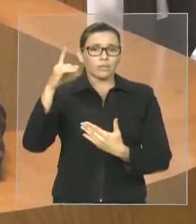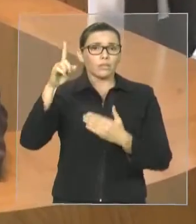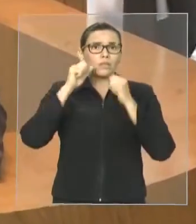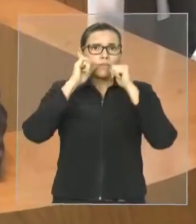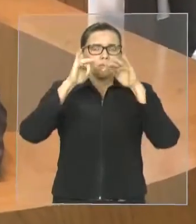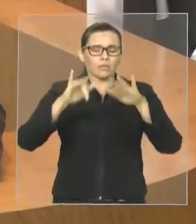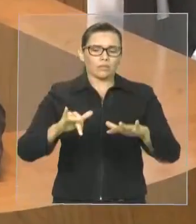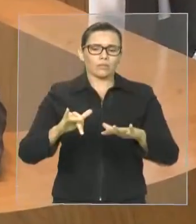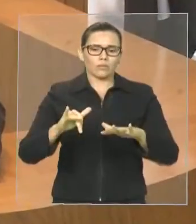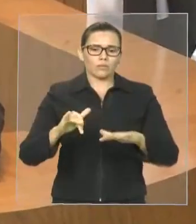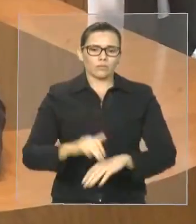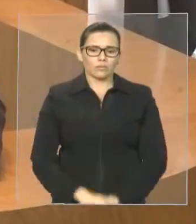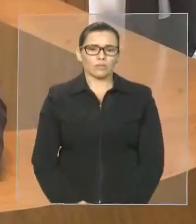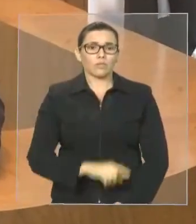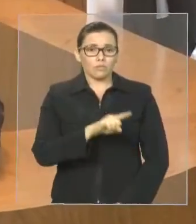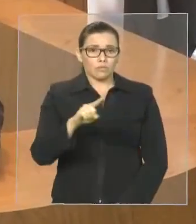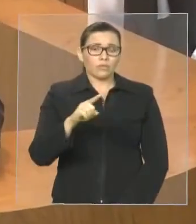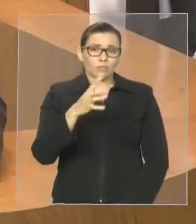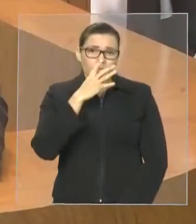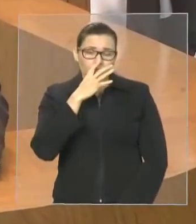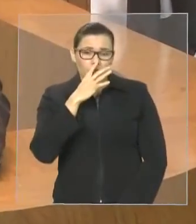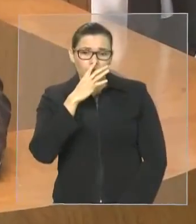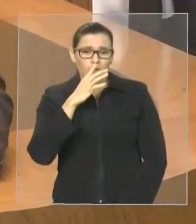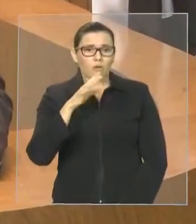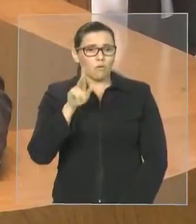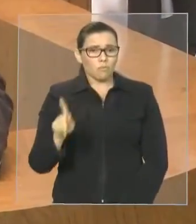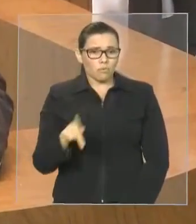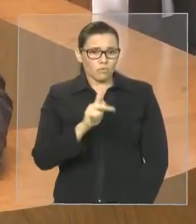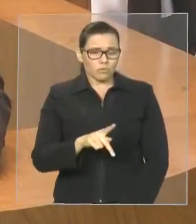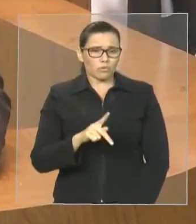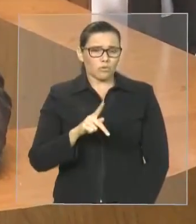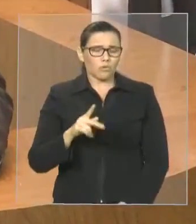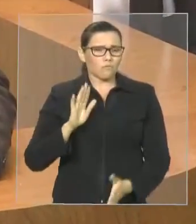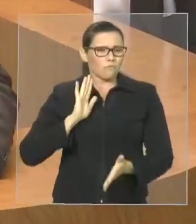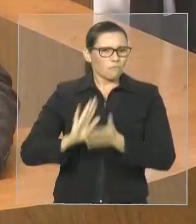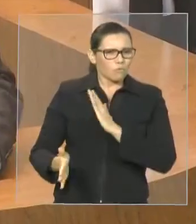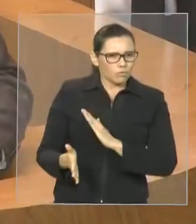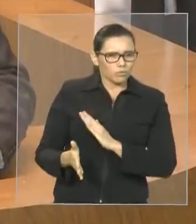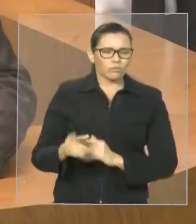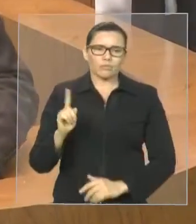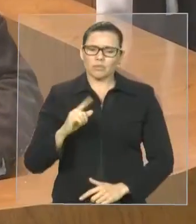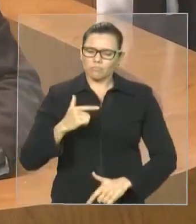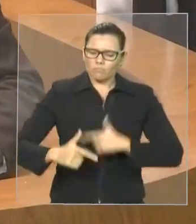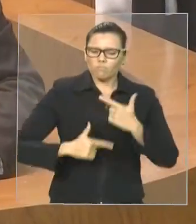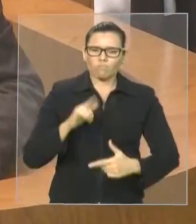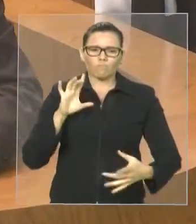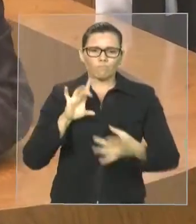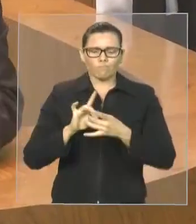Verás que o professor não foge a luta. Verás que o professor não foge a luta. Verás que o professor não foge a luta. Que Deus abençoe a todos.